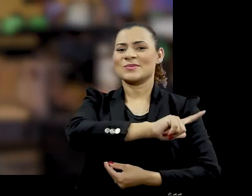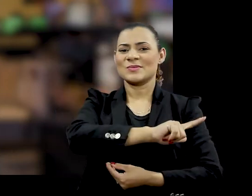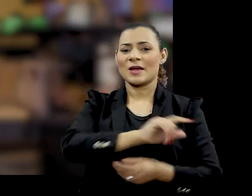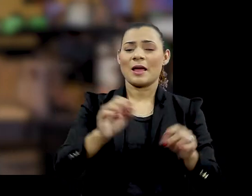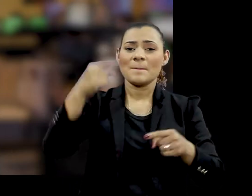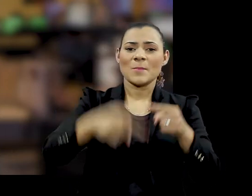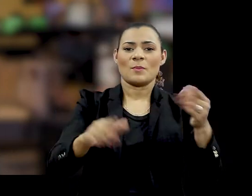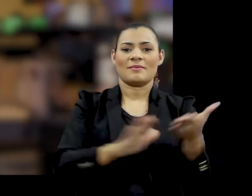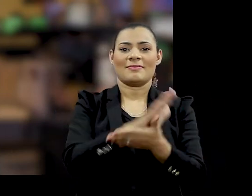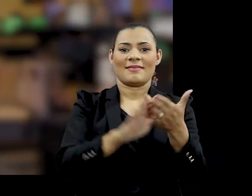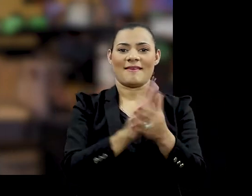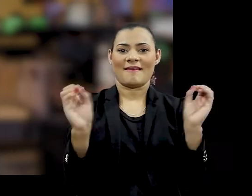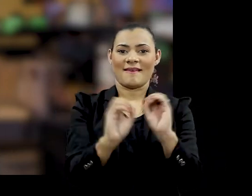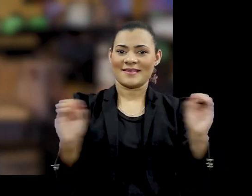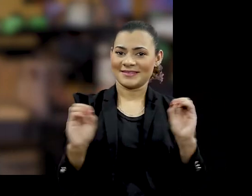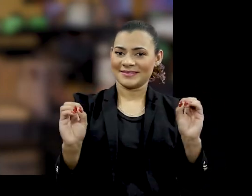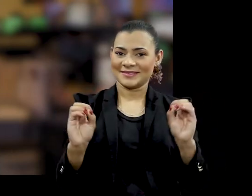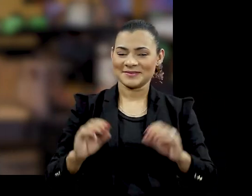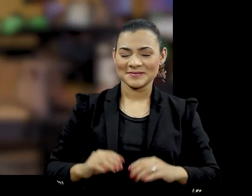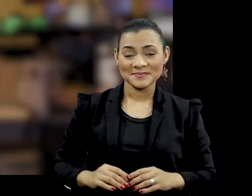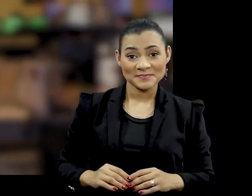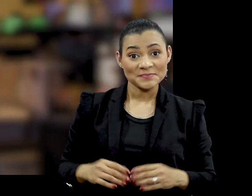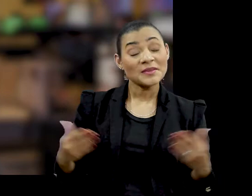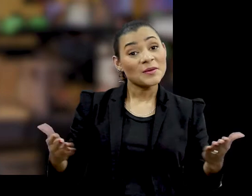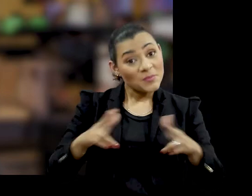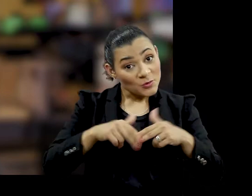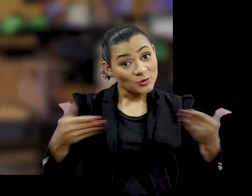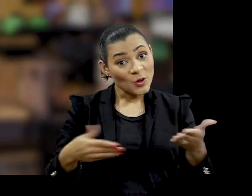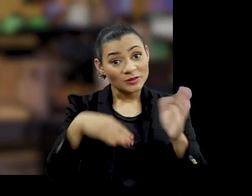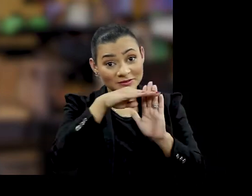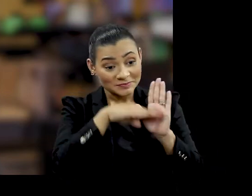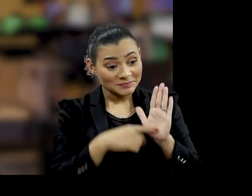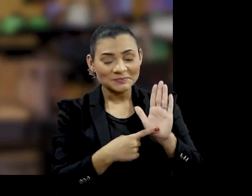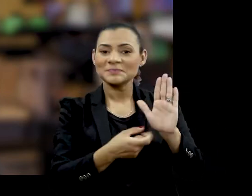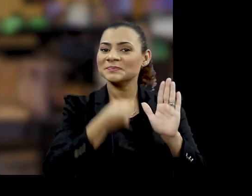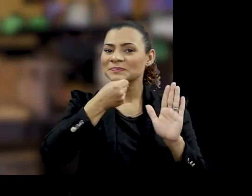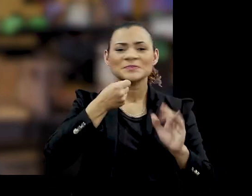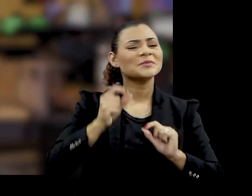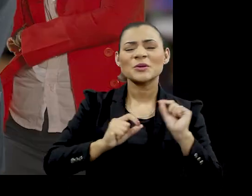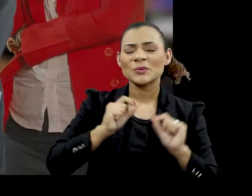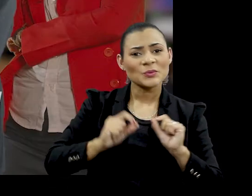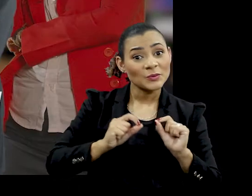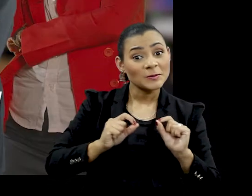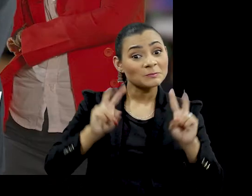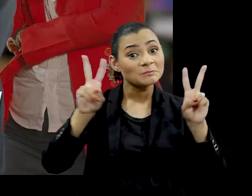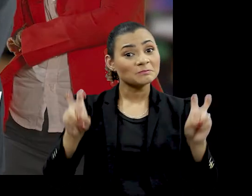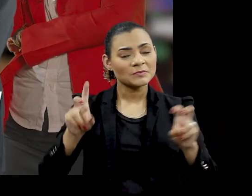são mais No programa de hoje, vamos falar sobre